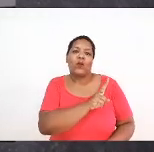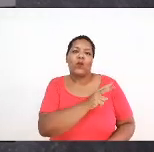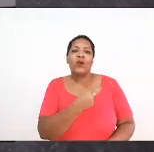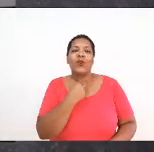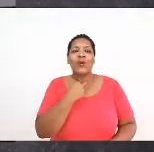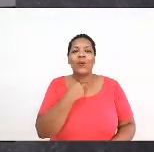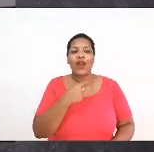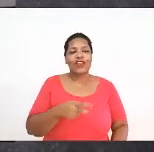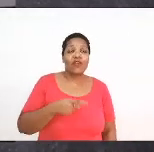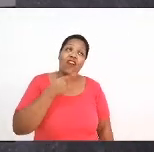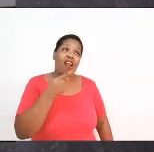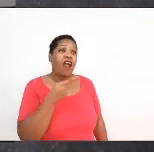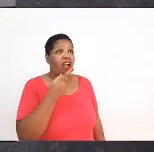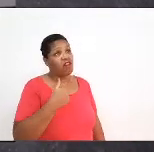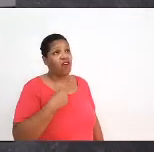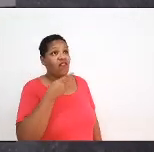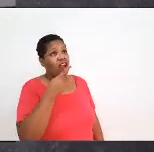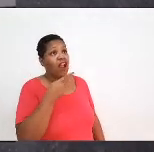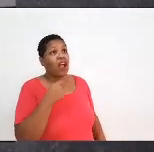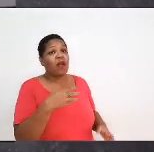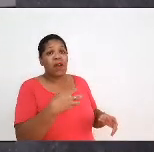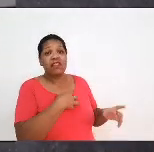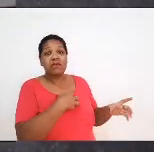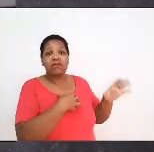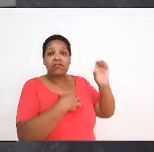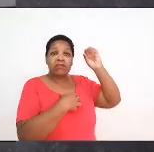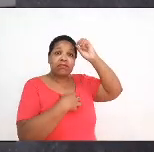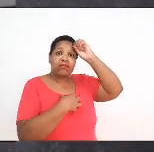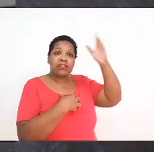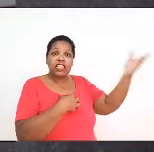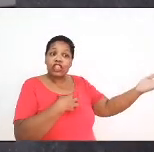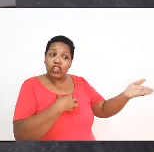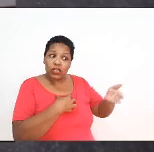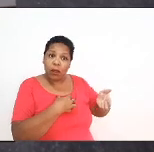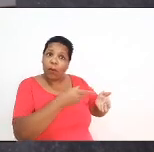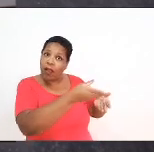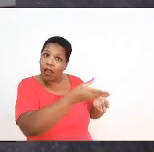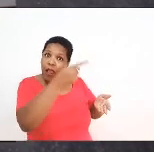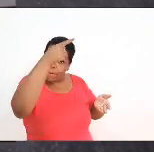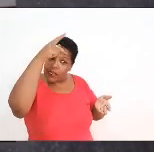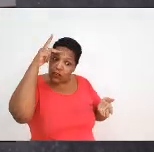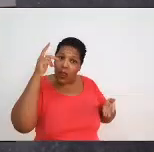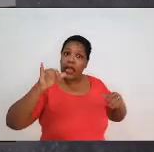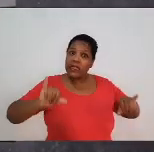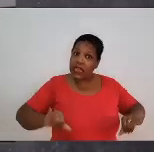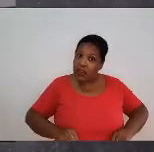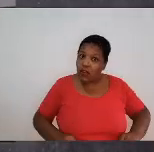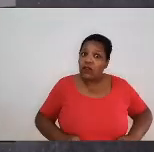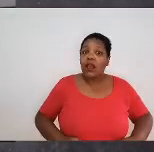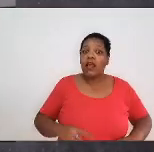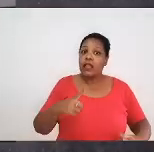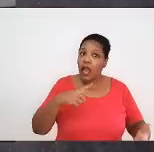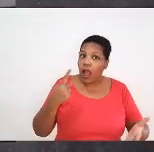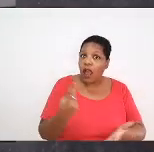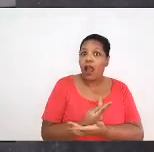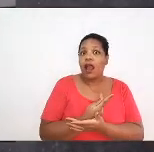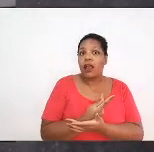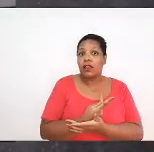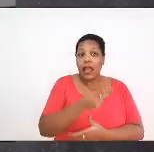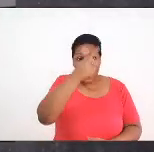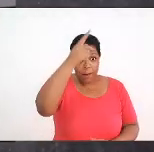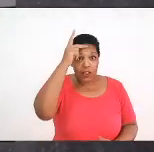as situações sem chamar para discutir aquelas pessoas que são as pessoas diretamente